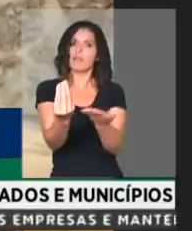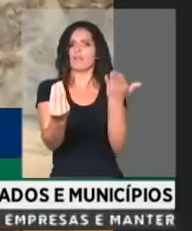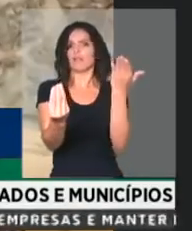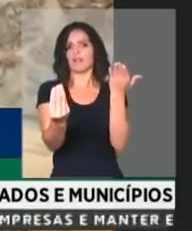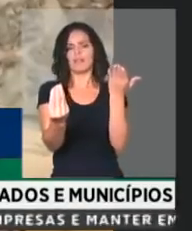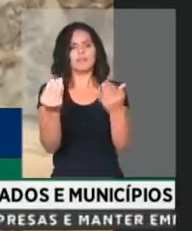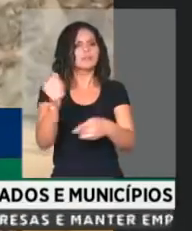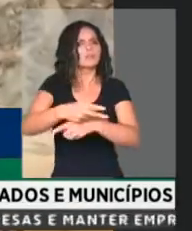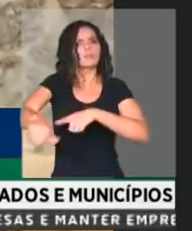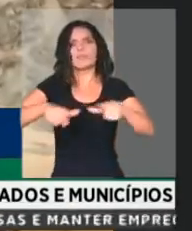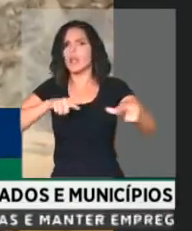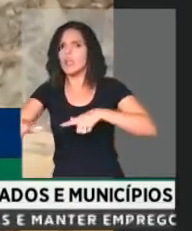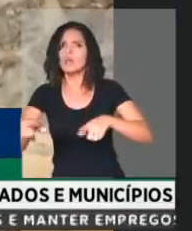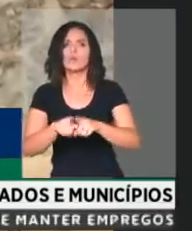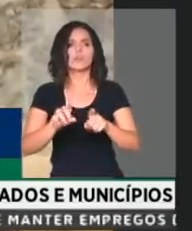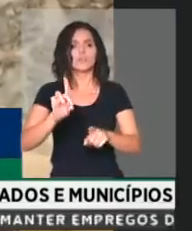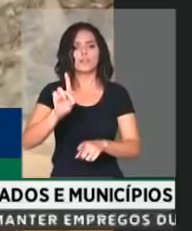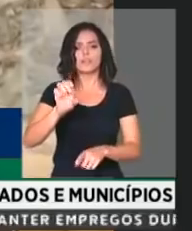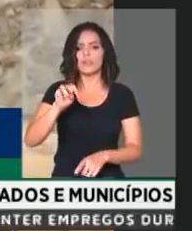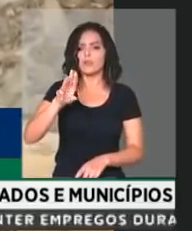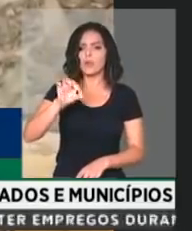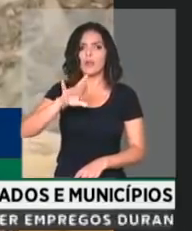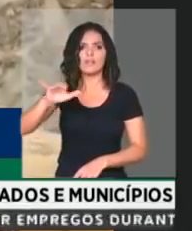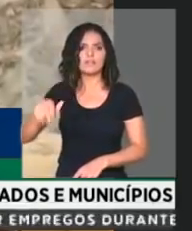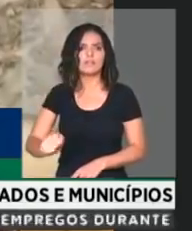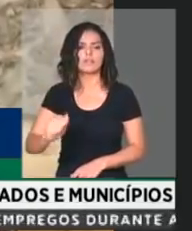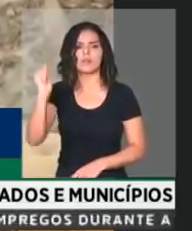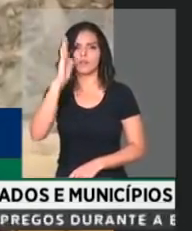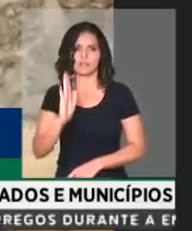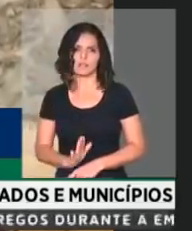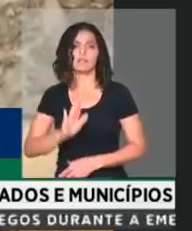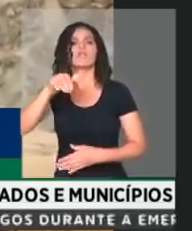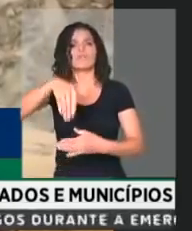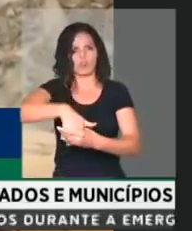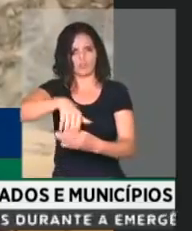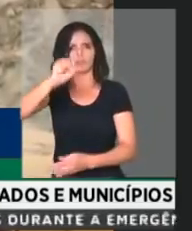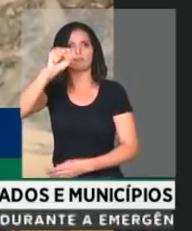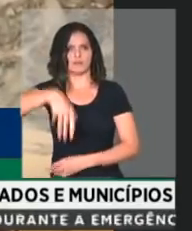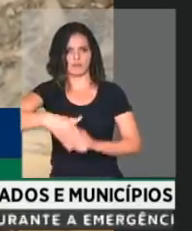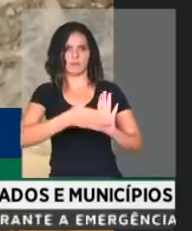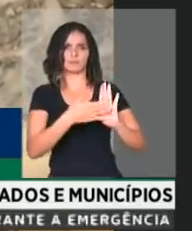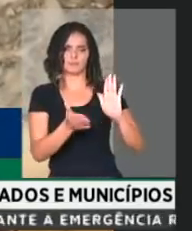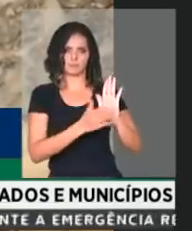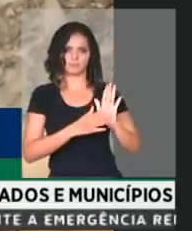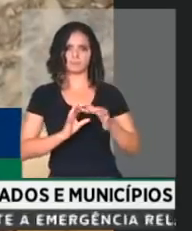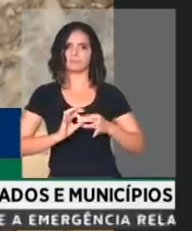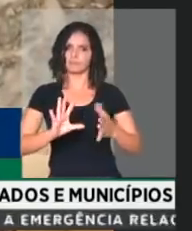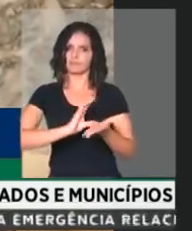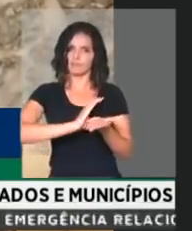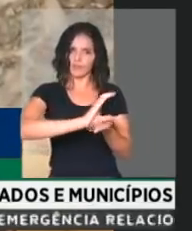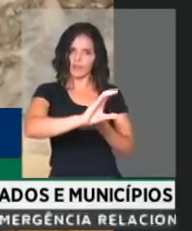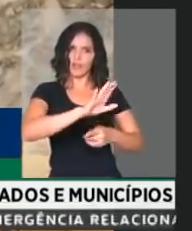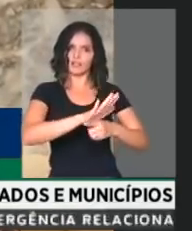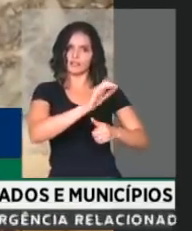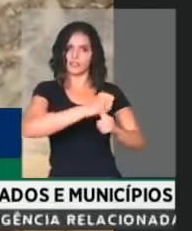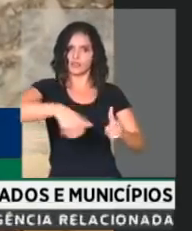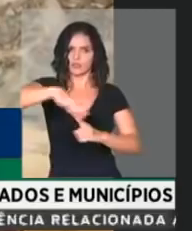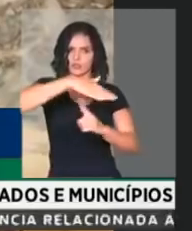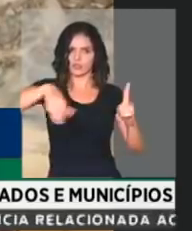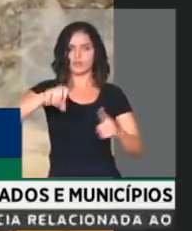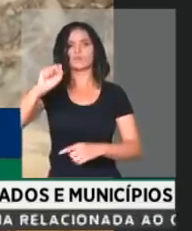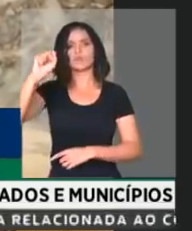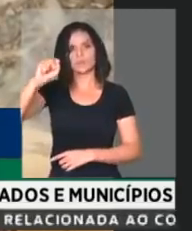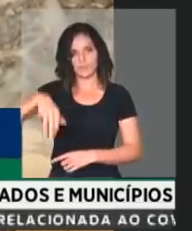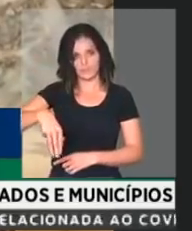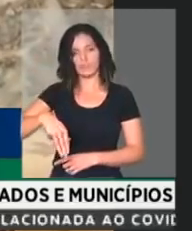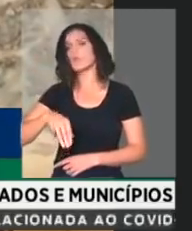os empregos e defender a democracia brasileira. Vamos votar sim a esse projeto que libera recursos da assistência social, sim à